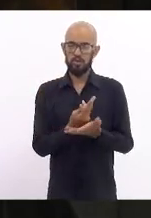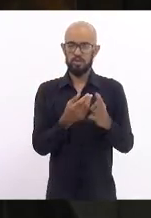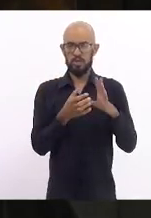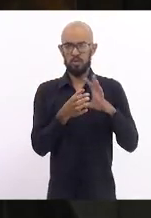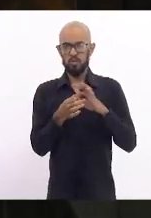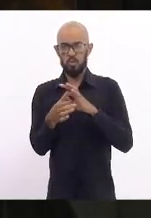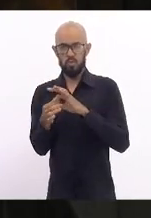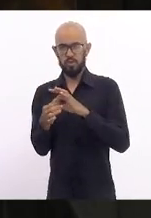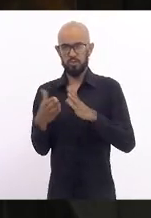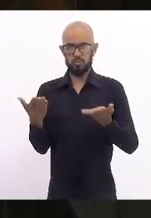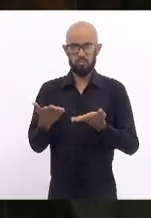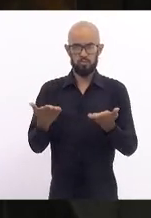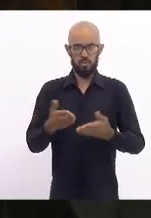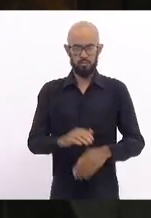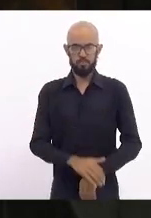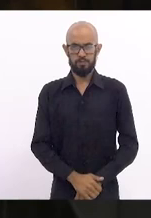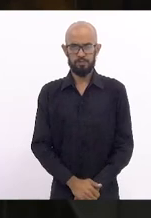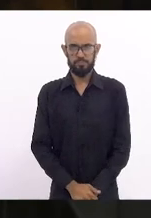vivendo.